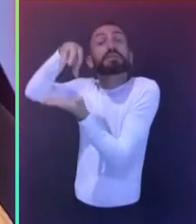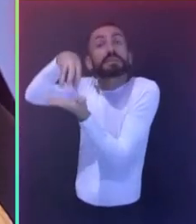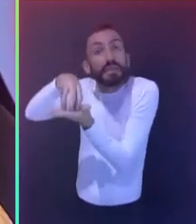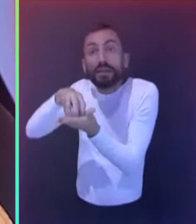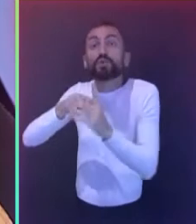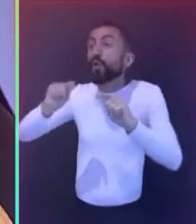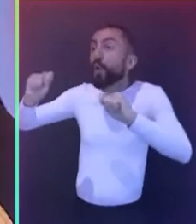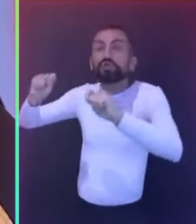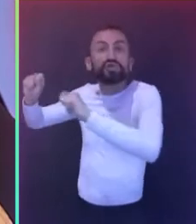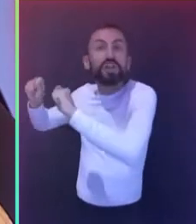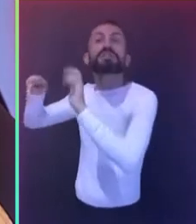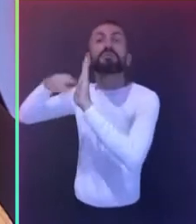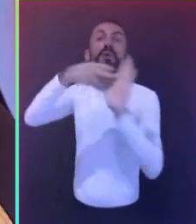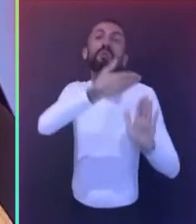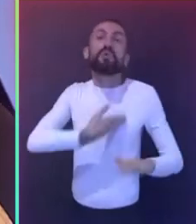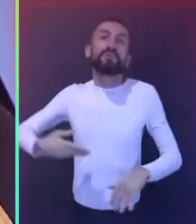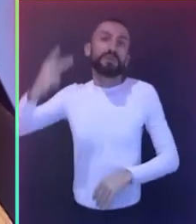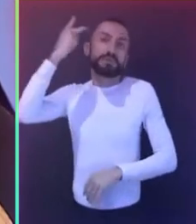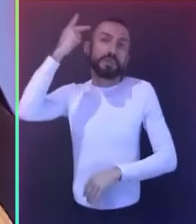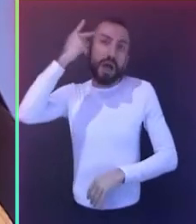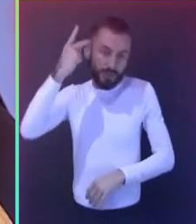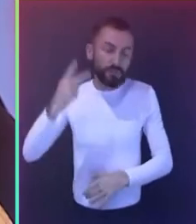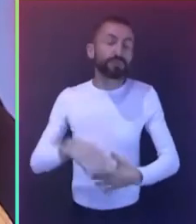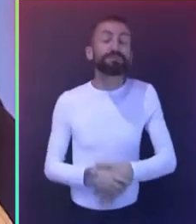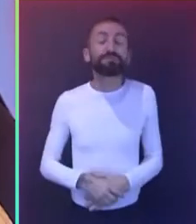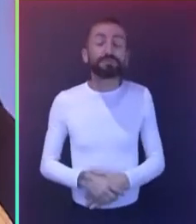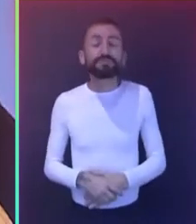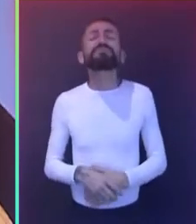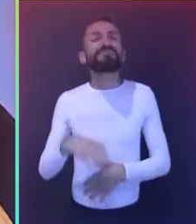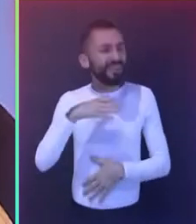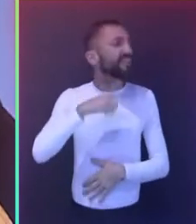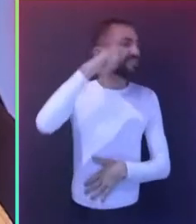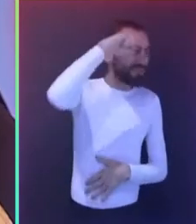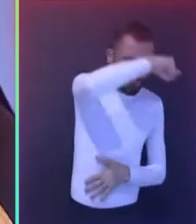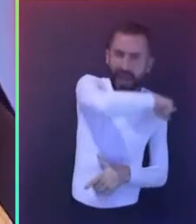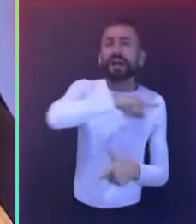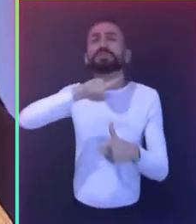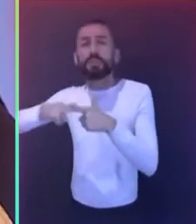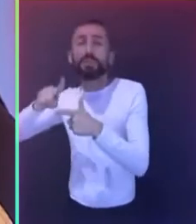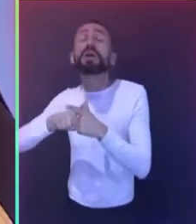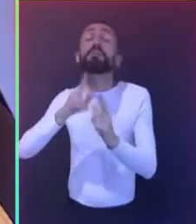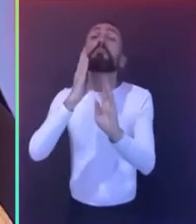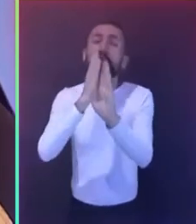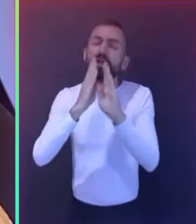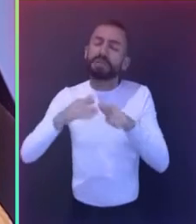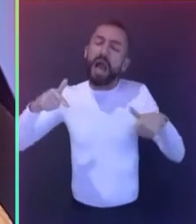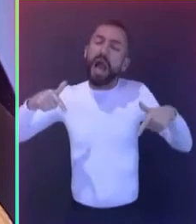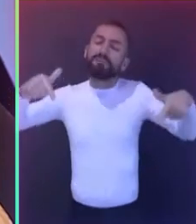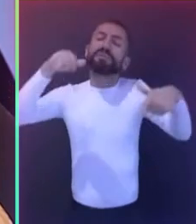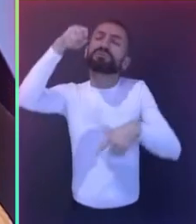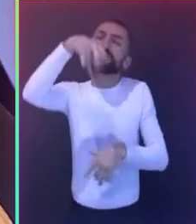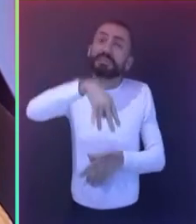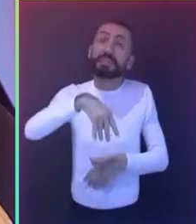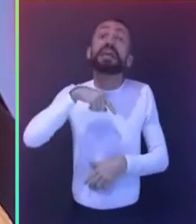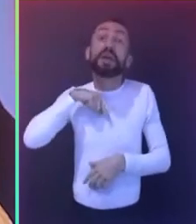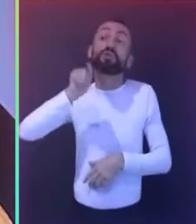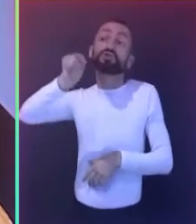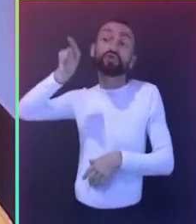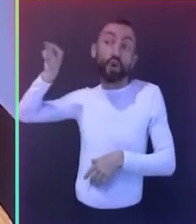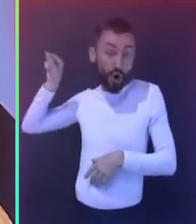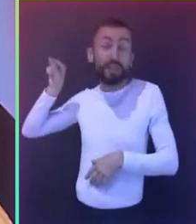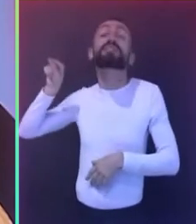A despeito de todos os enfrentamentos e dificuldades, houve avanços e quero destacar aqui o